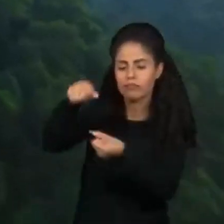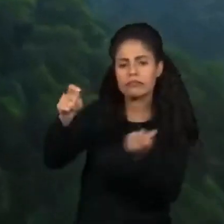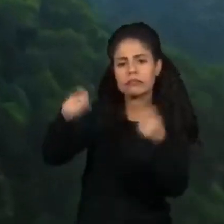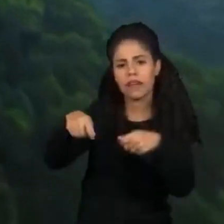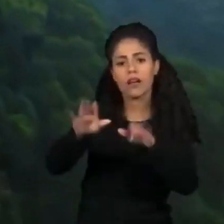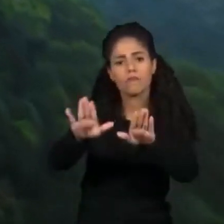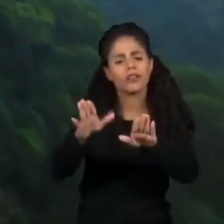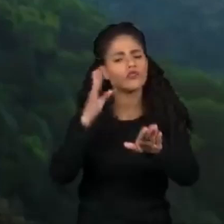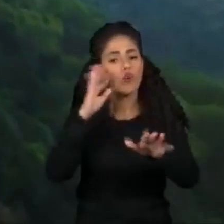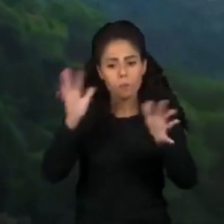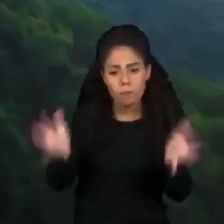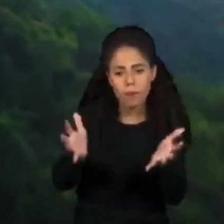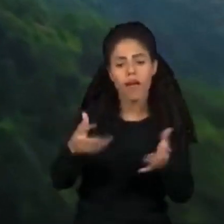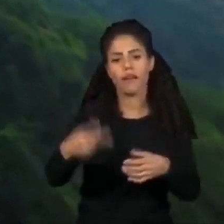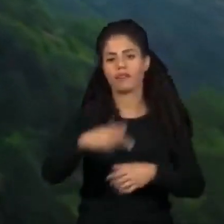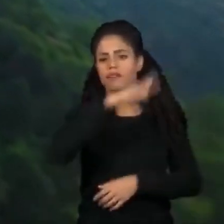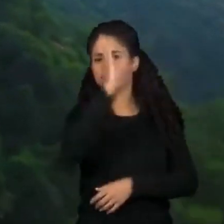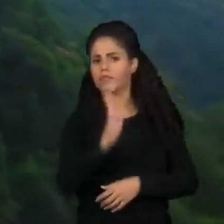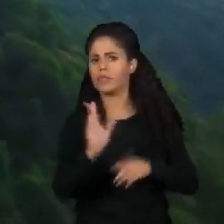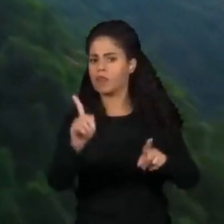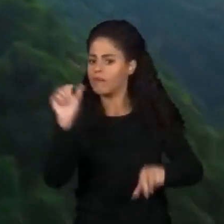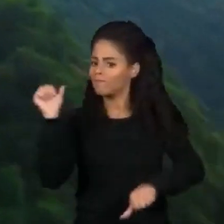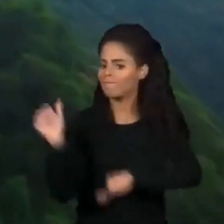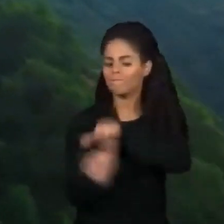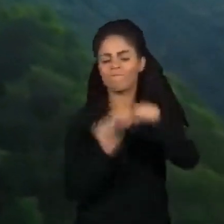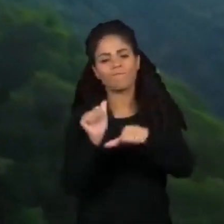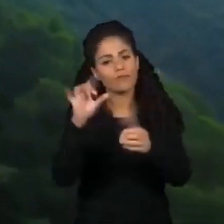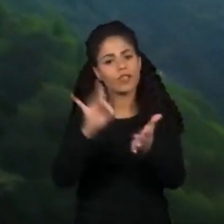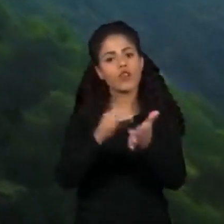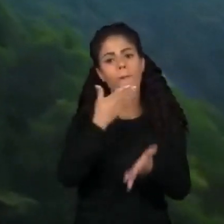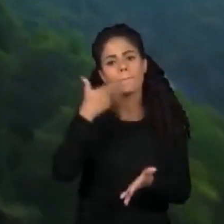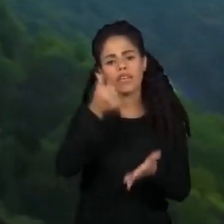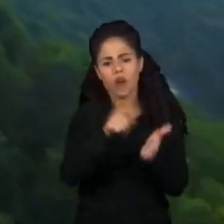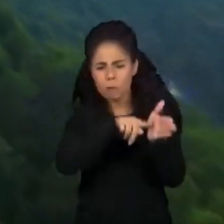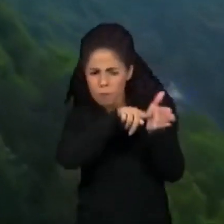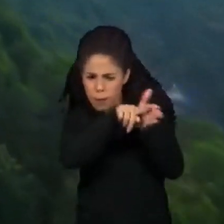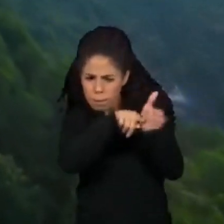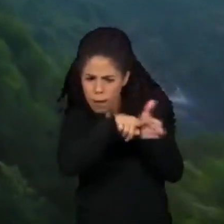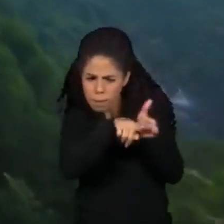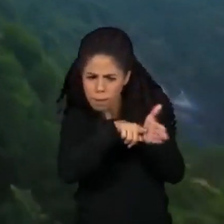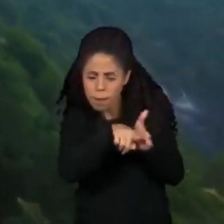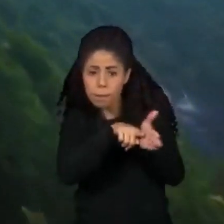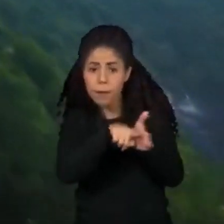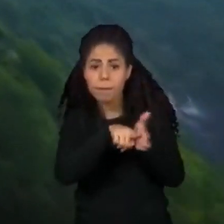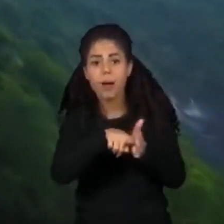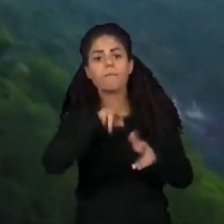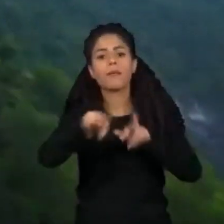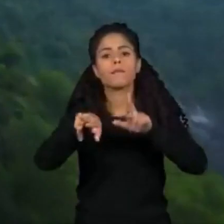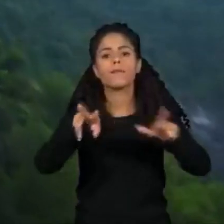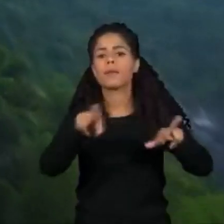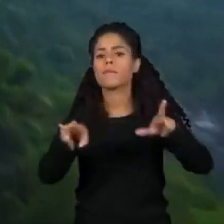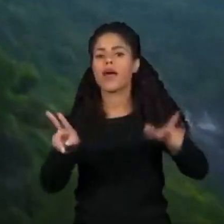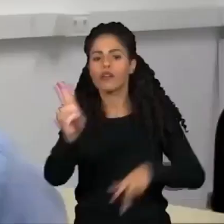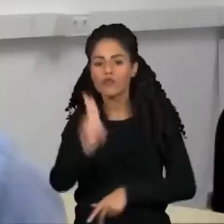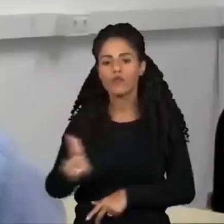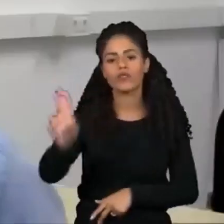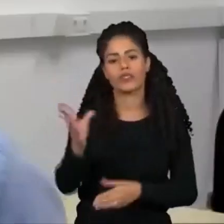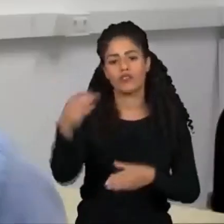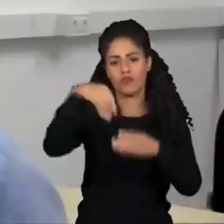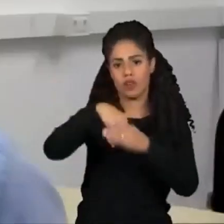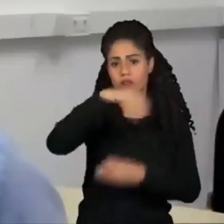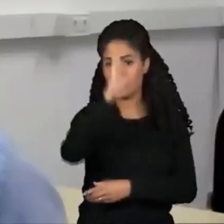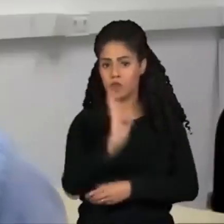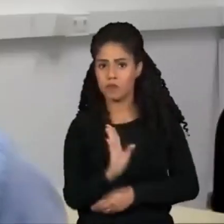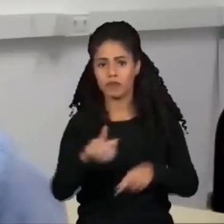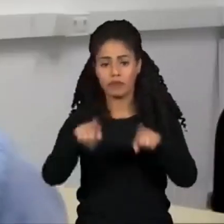Diante do potencial do Brasil para mudar esse cenário, pesquisas são realizadas em diferentes universidades do país. O